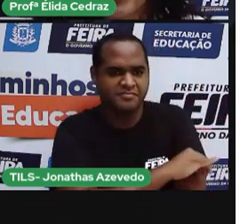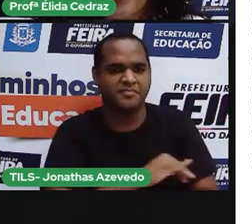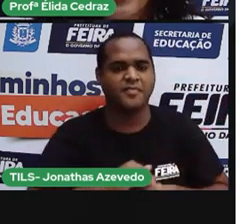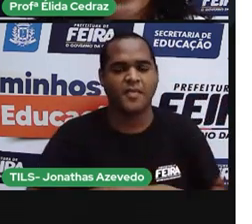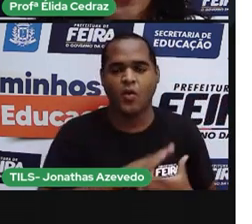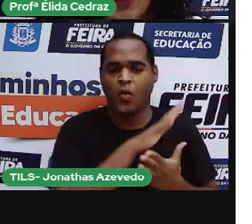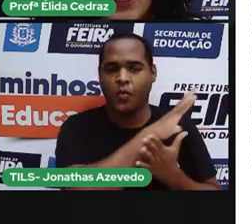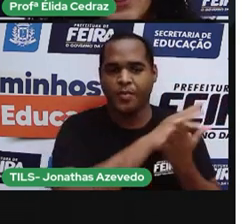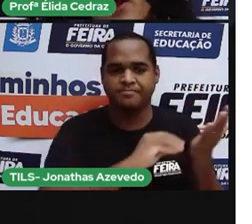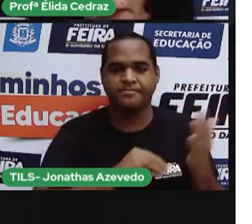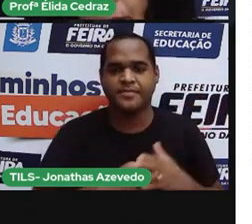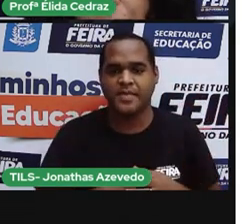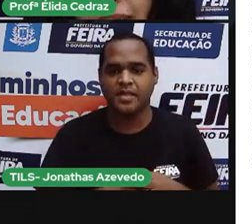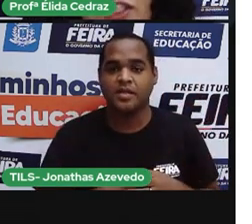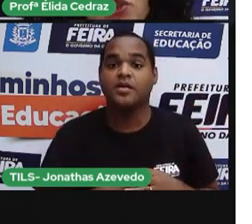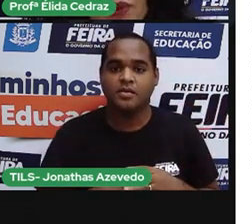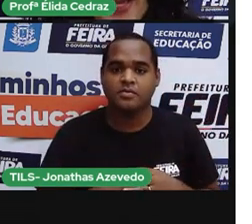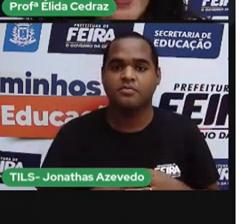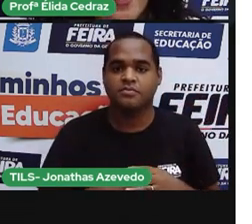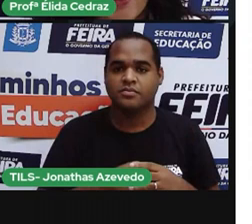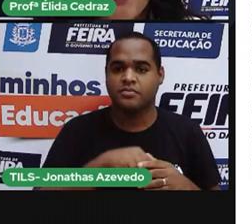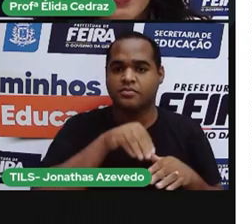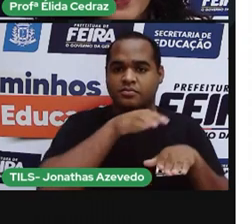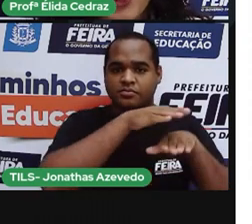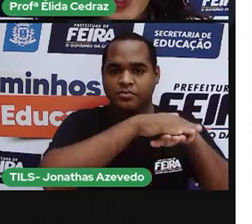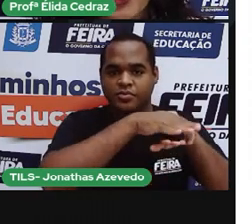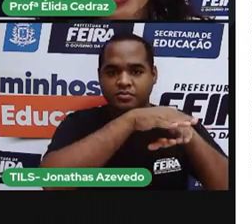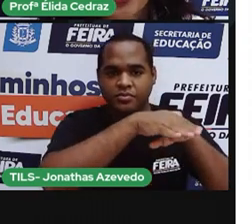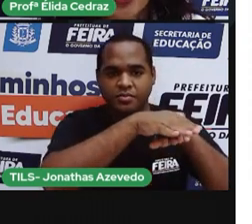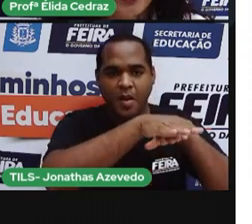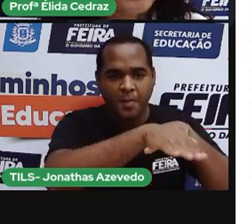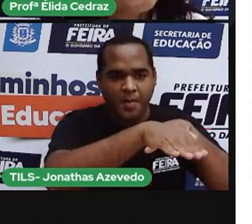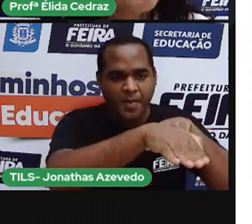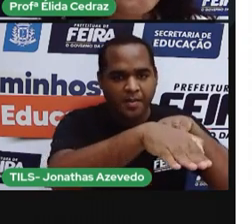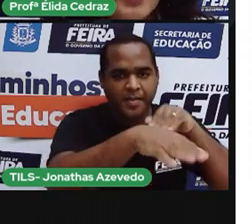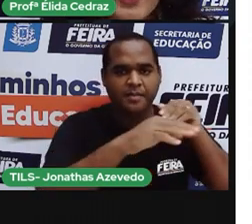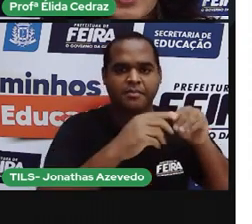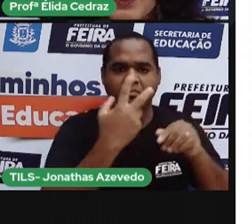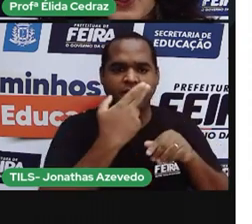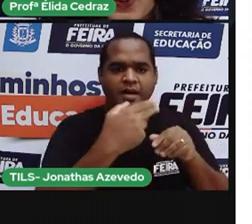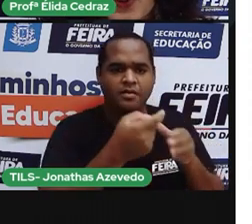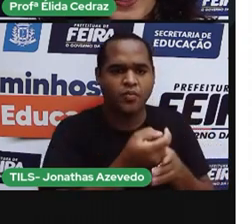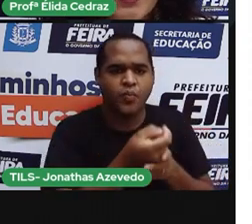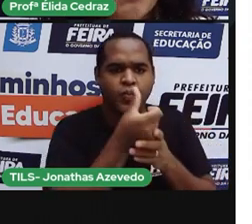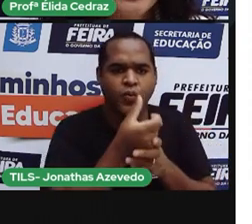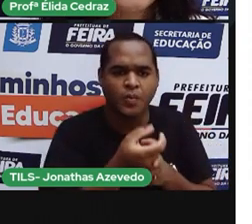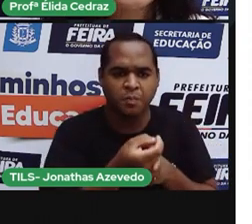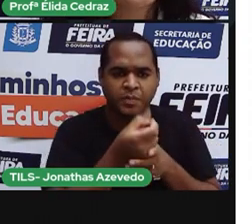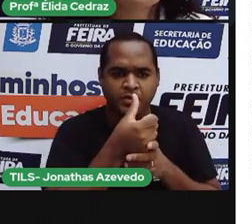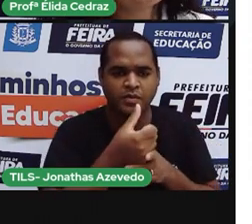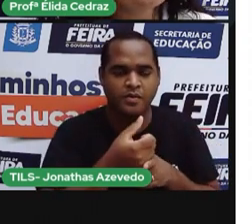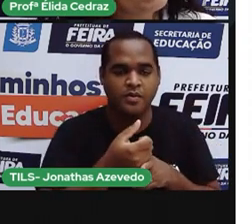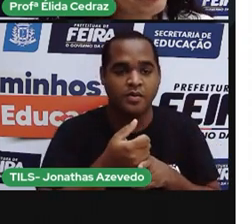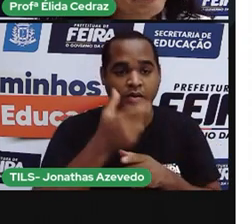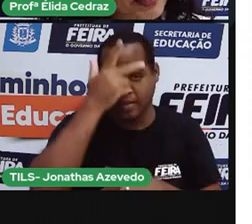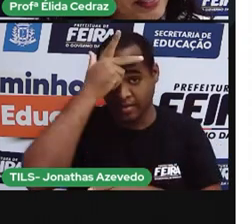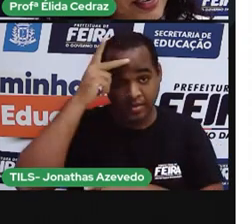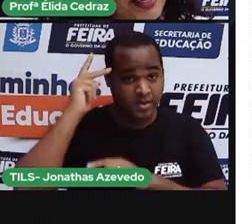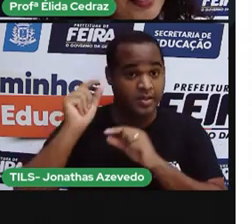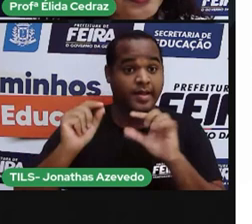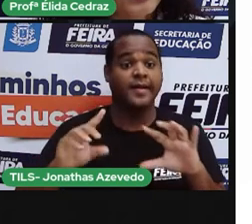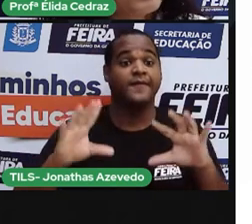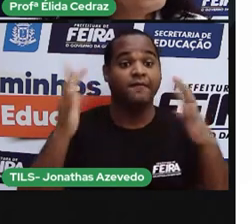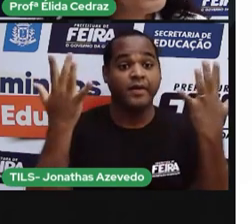Um fio elétrico. Parece uma garrafa, né gente? As pessoas festejavam a